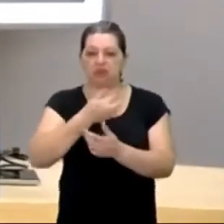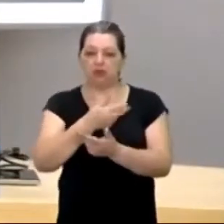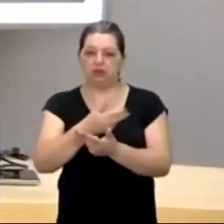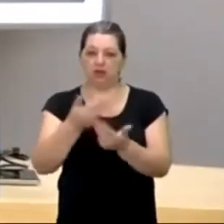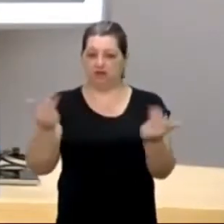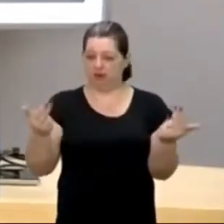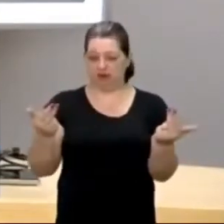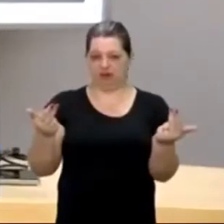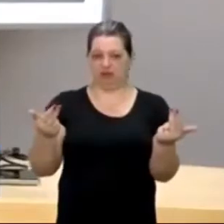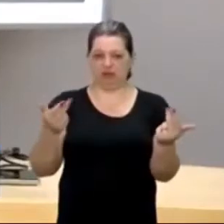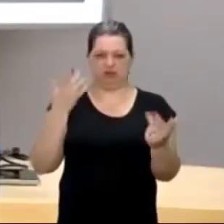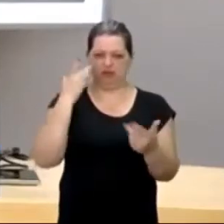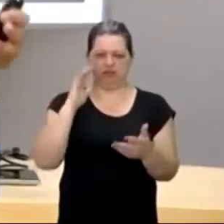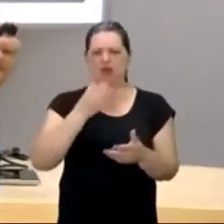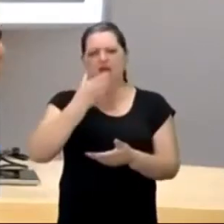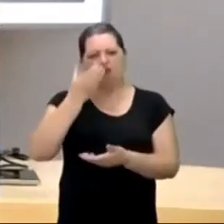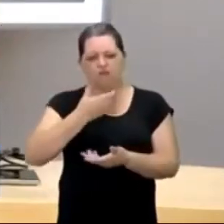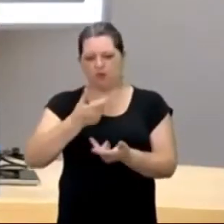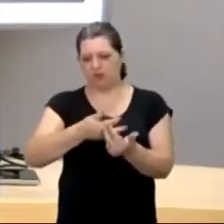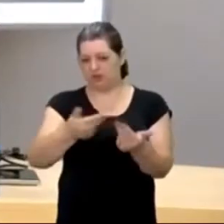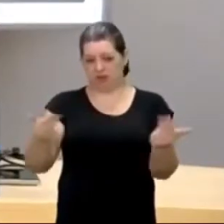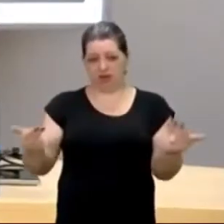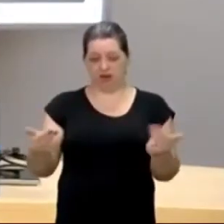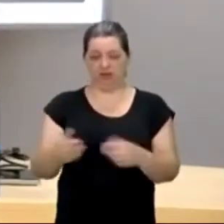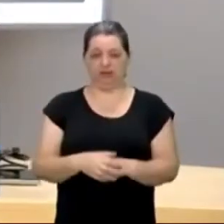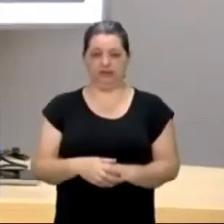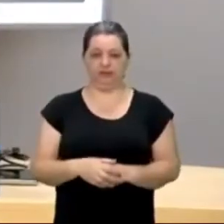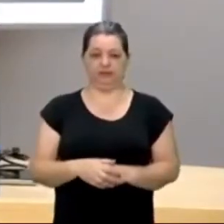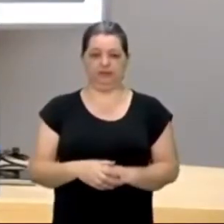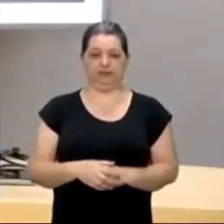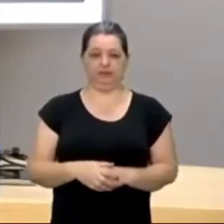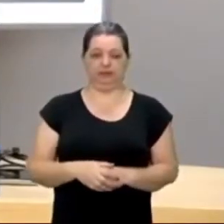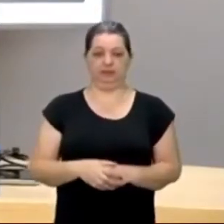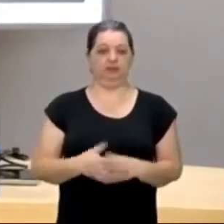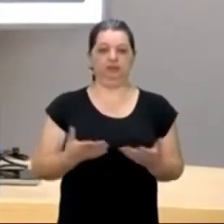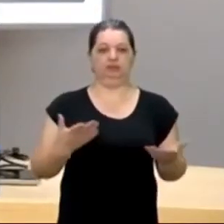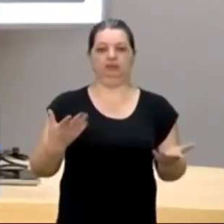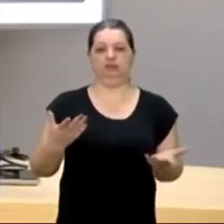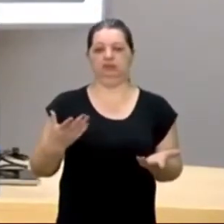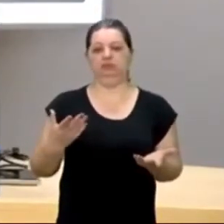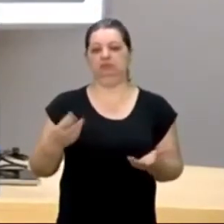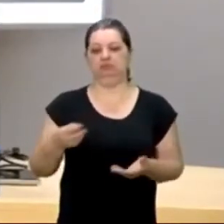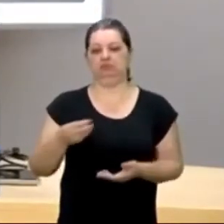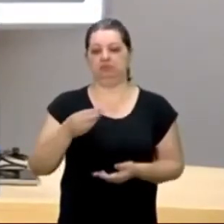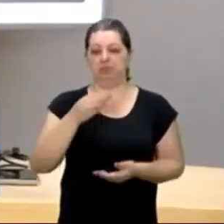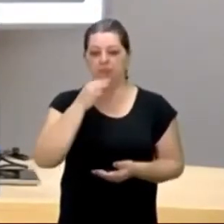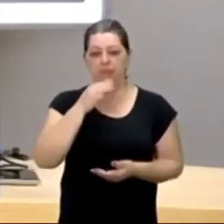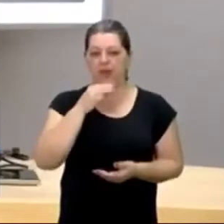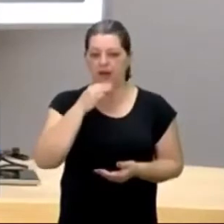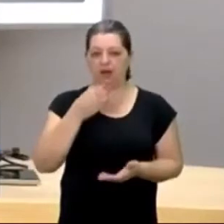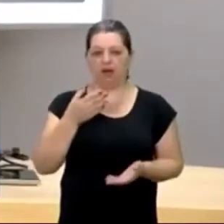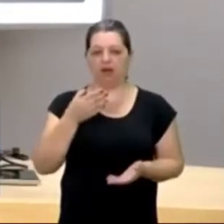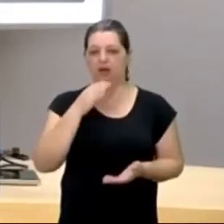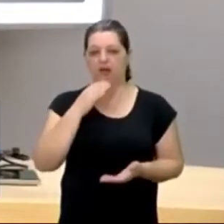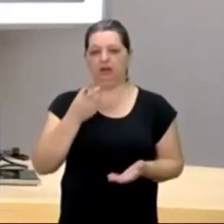abacaxi, não sei se foi da época, mas frutas, frutas, e aí, manga, não sei, frutas tropicais, coco,